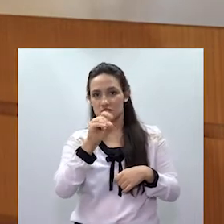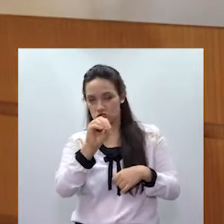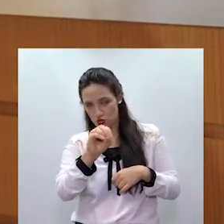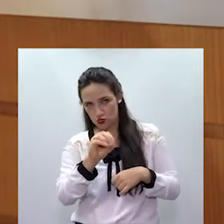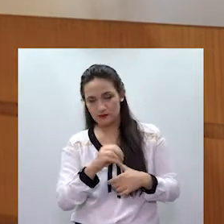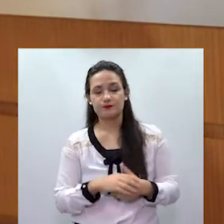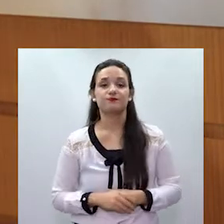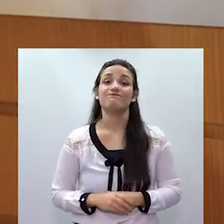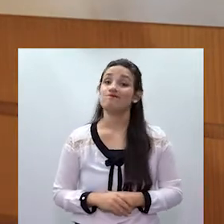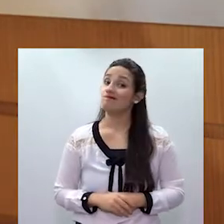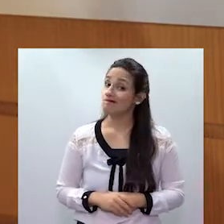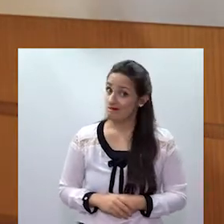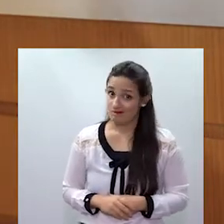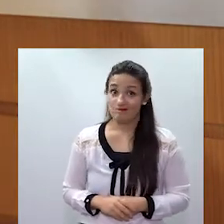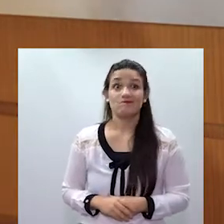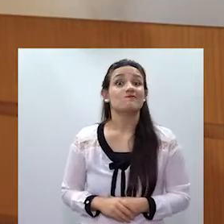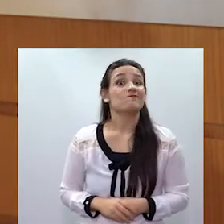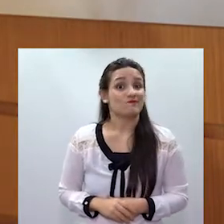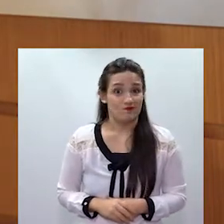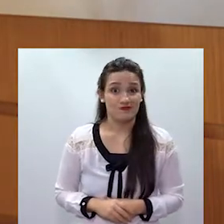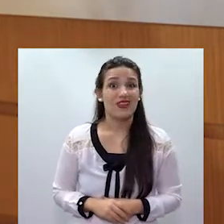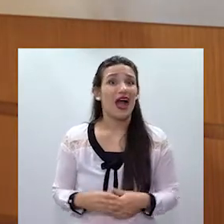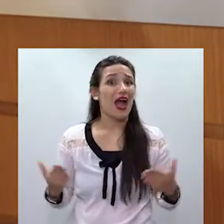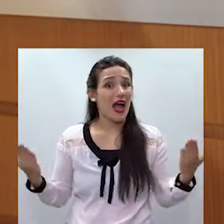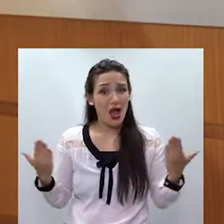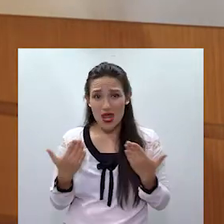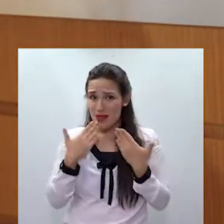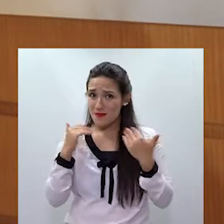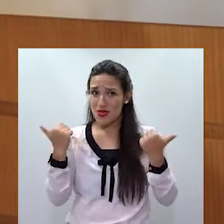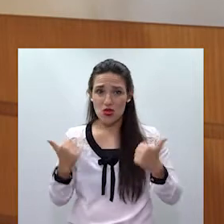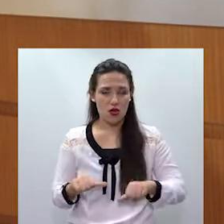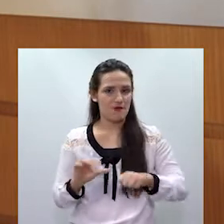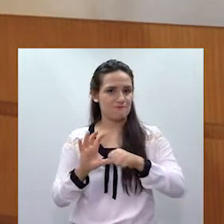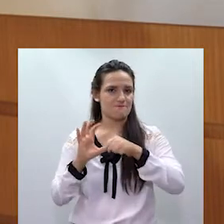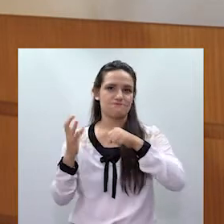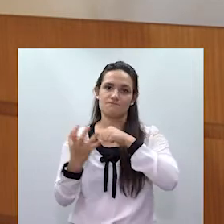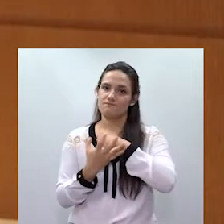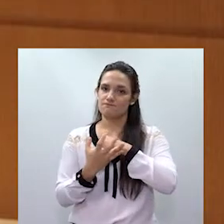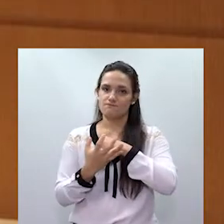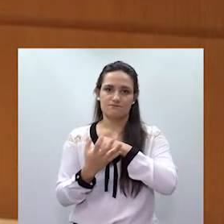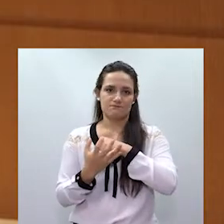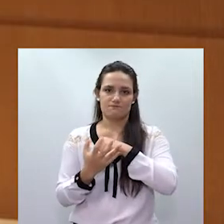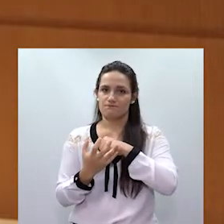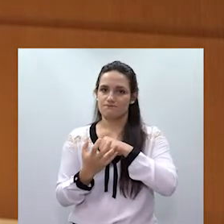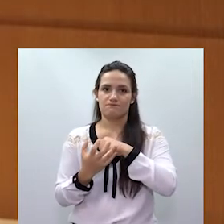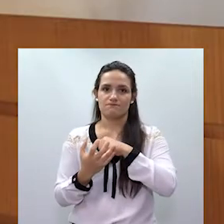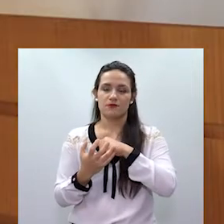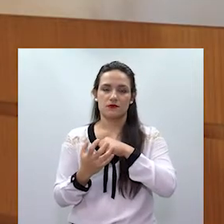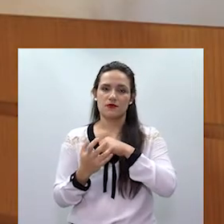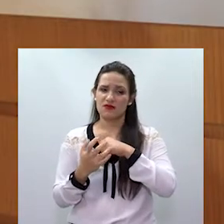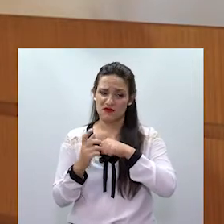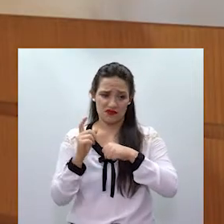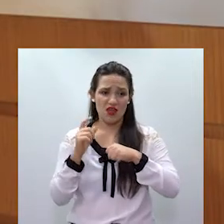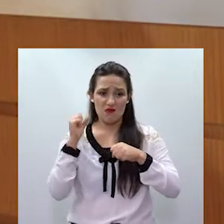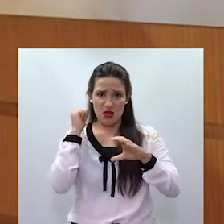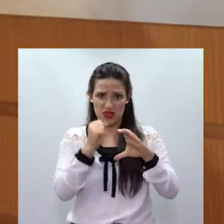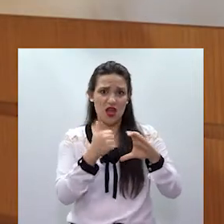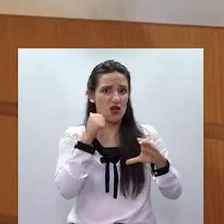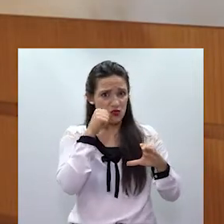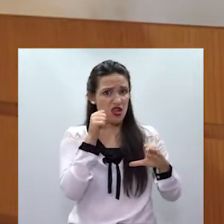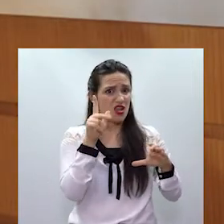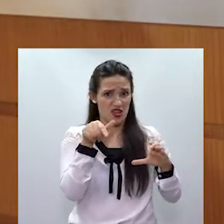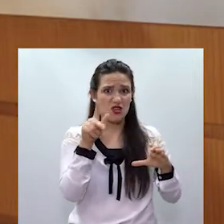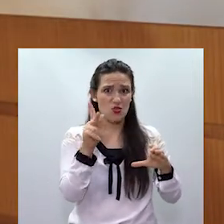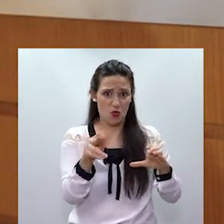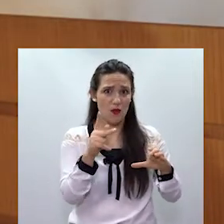mencionado, realmente uma situação de pandemia. A violência doméstica é um problema pandêmico. Como reconhecer uma vítima?